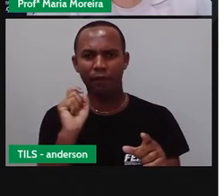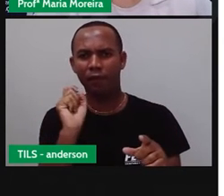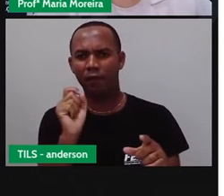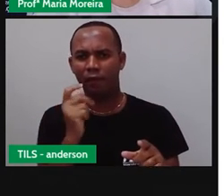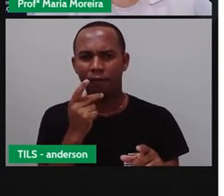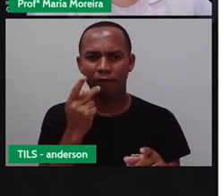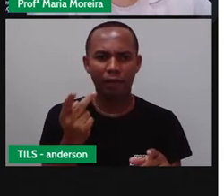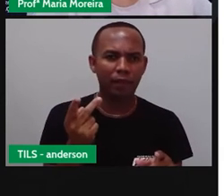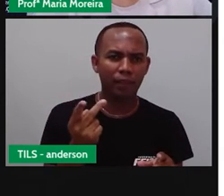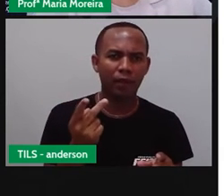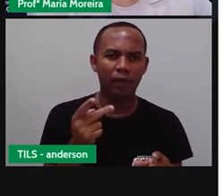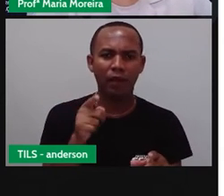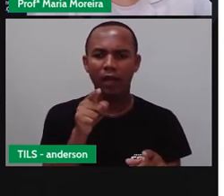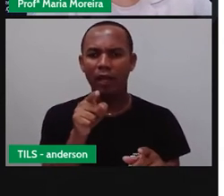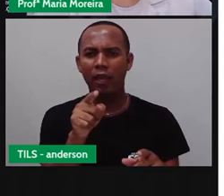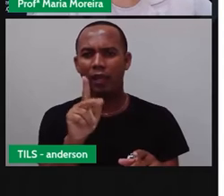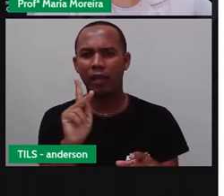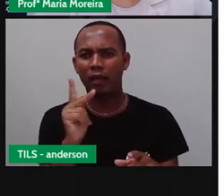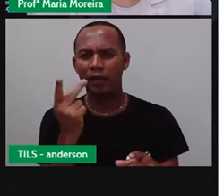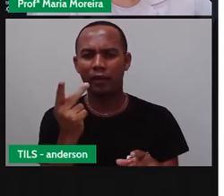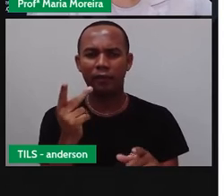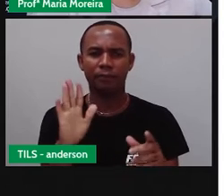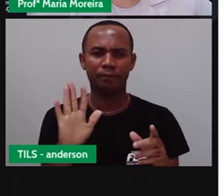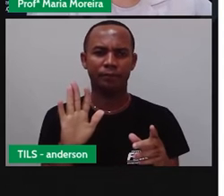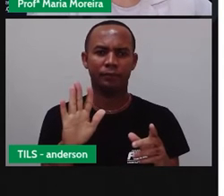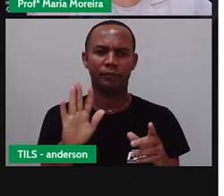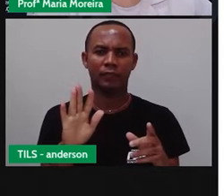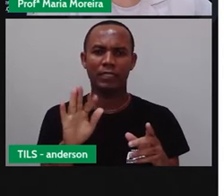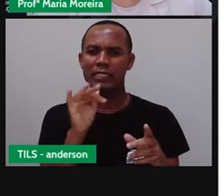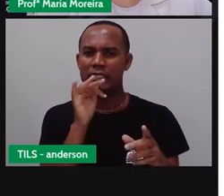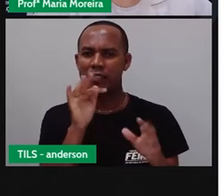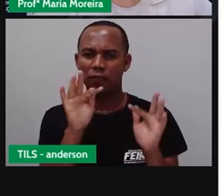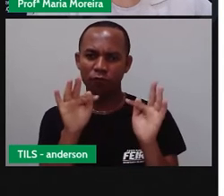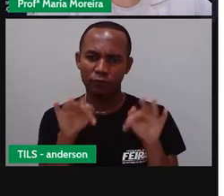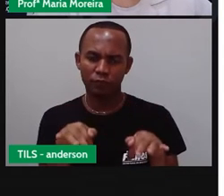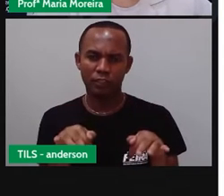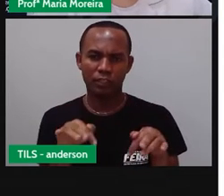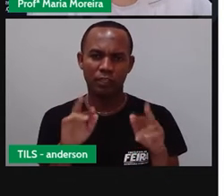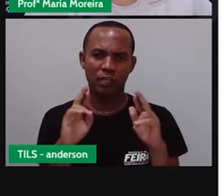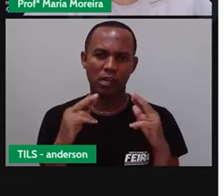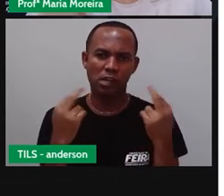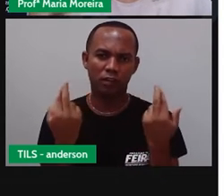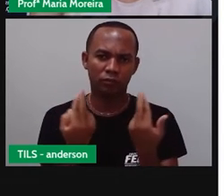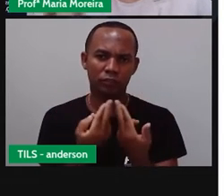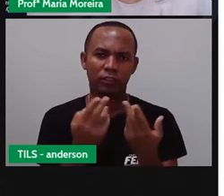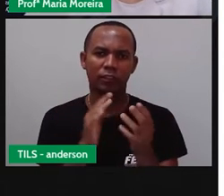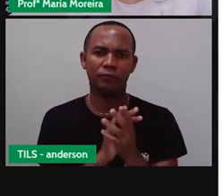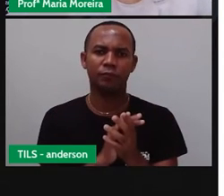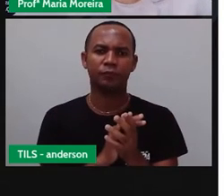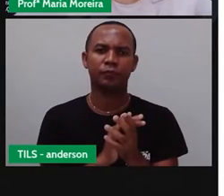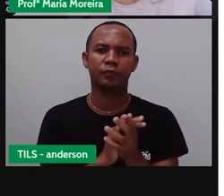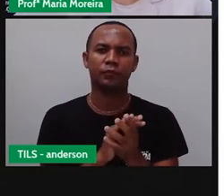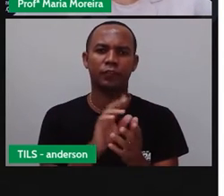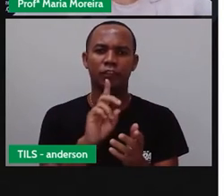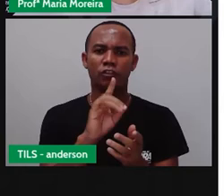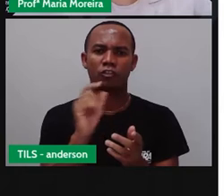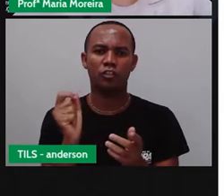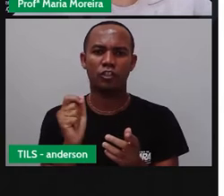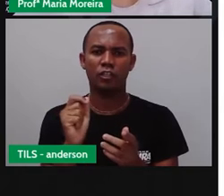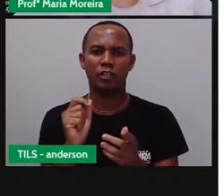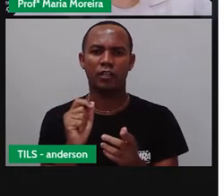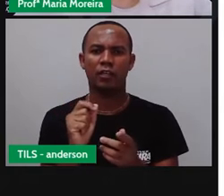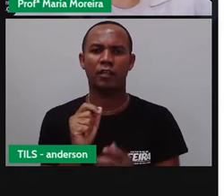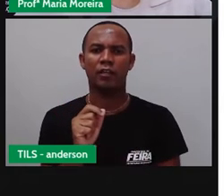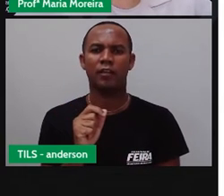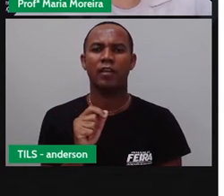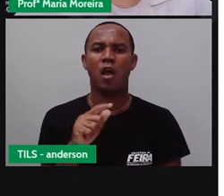e dizer para H. Assim, encerraram a reunião. No dia seguinte, as